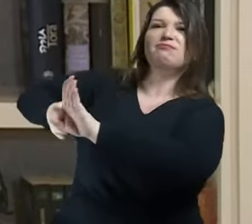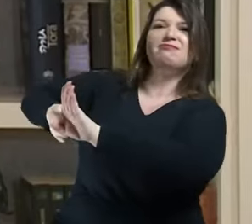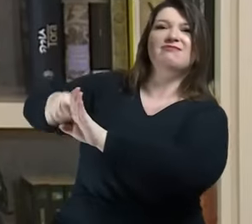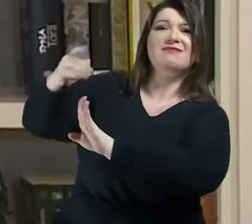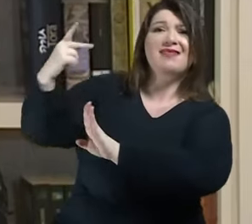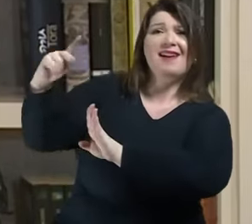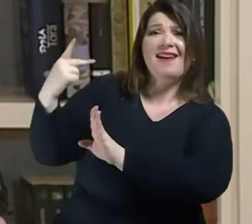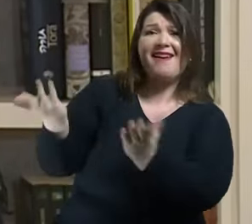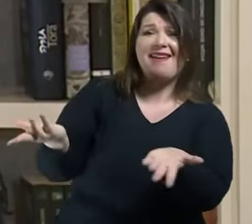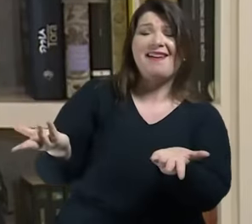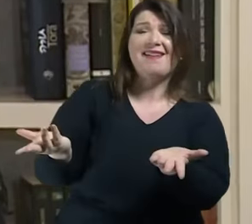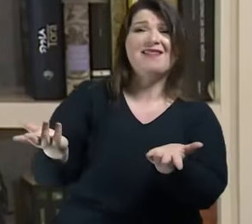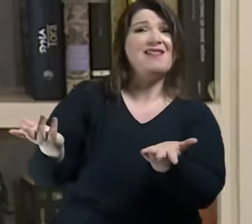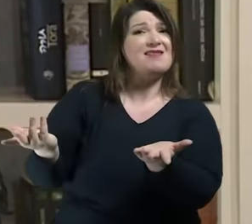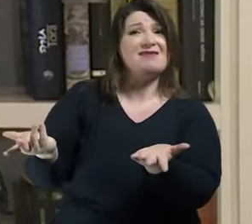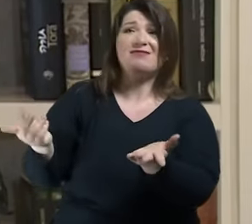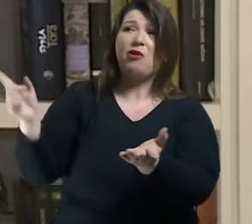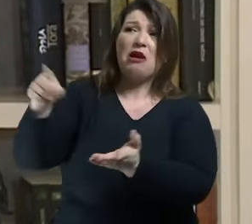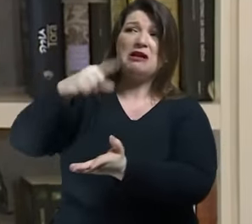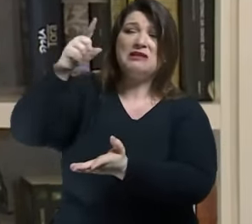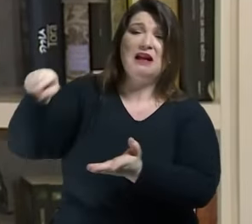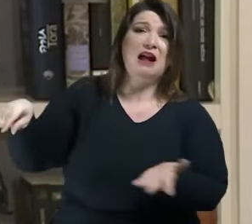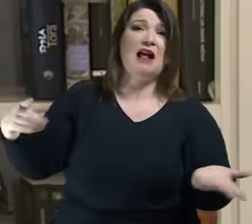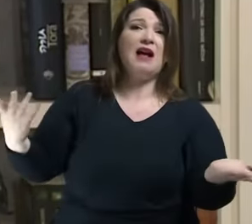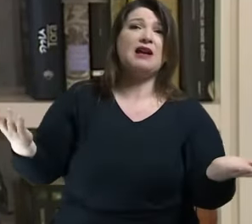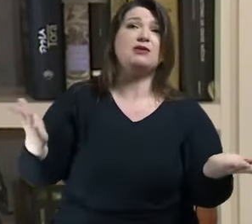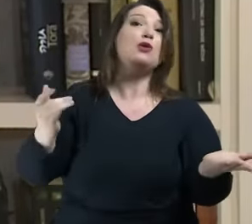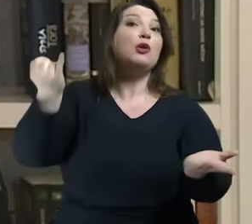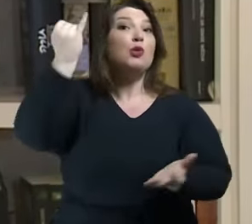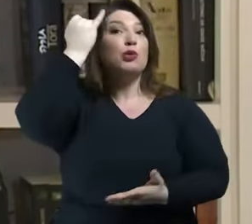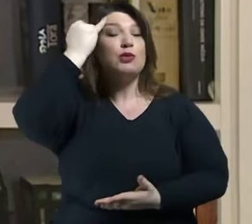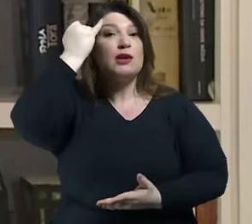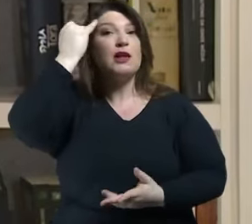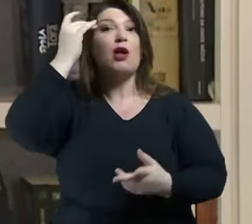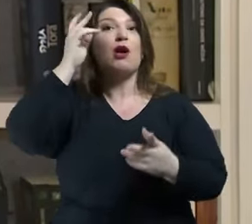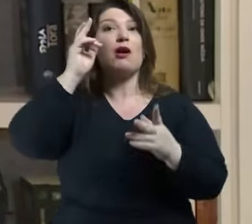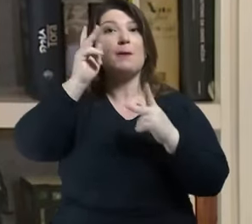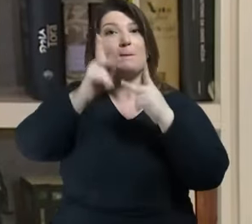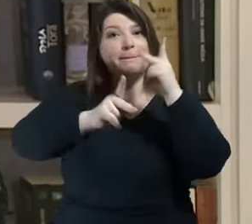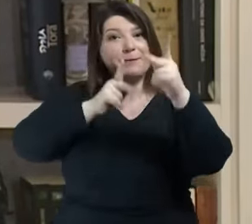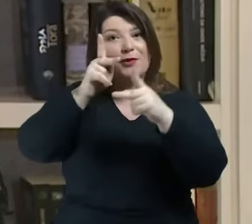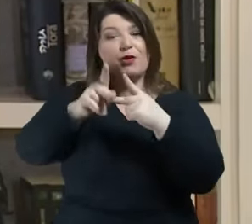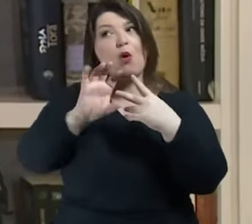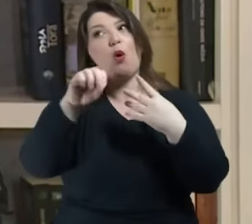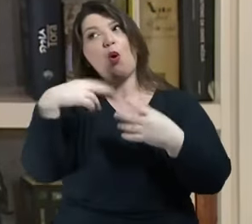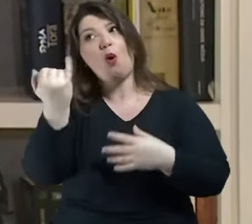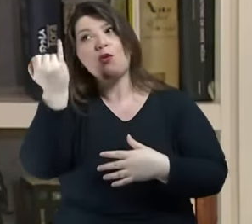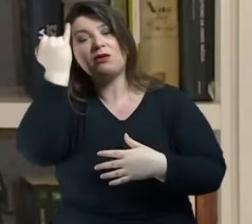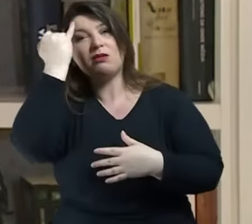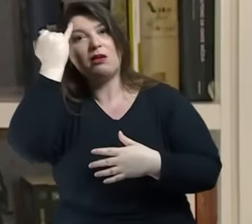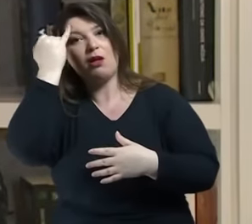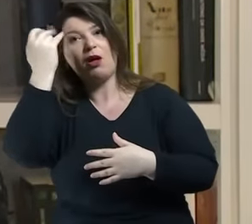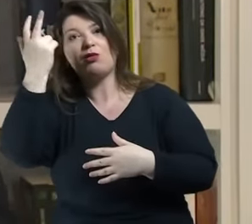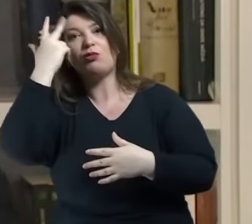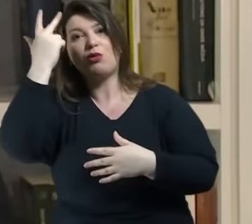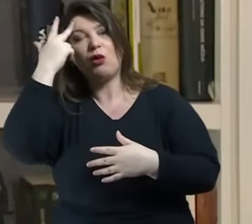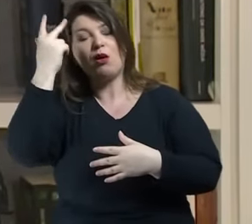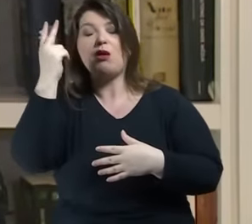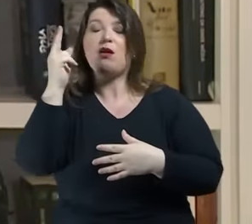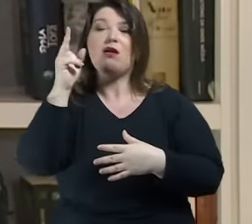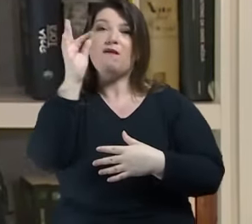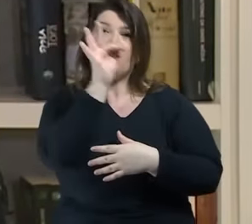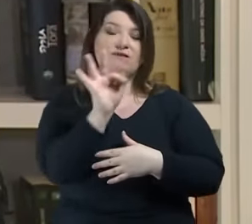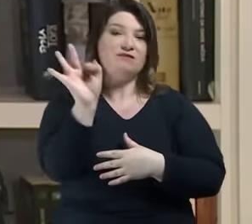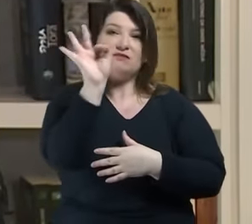intelectual mesmo público dos casos que eu citei ou intelectual clássico universitário é alguém mais